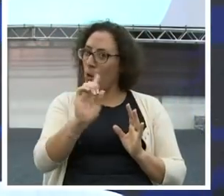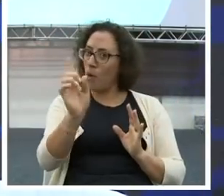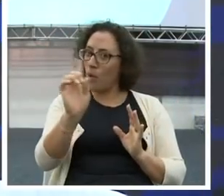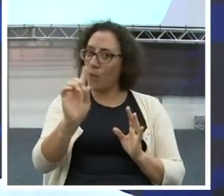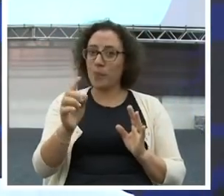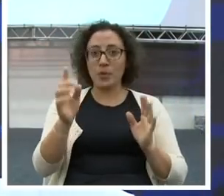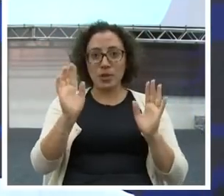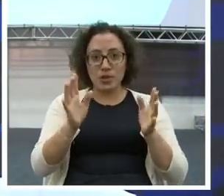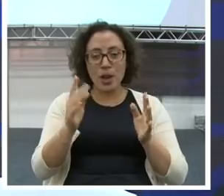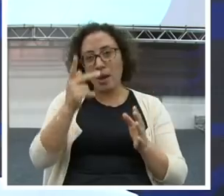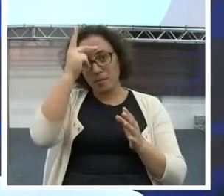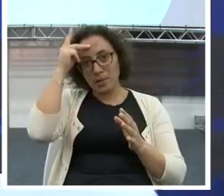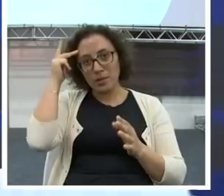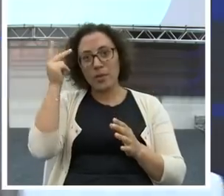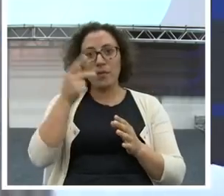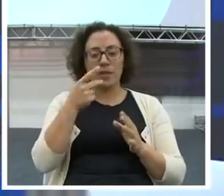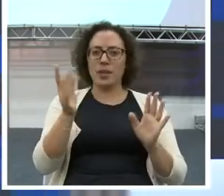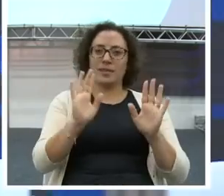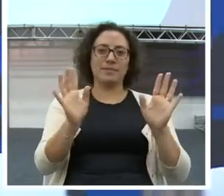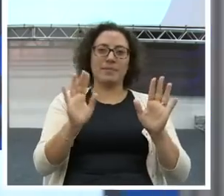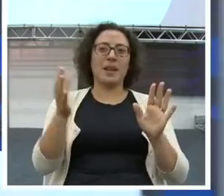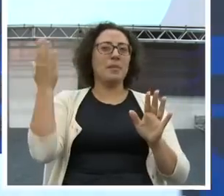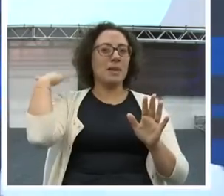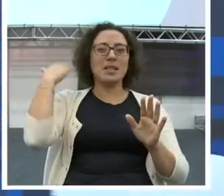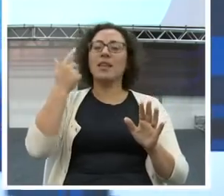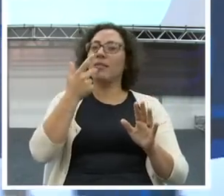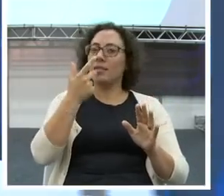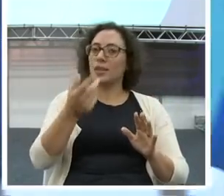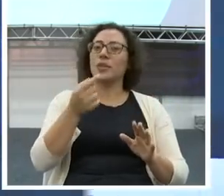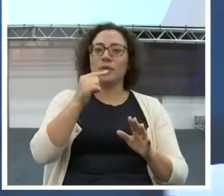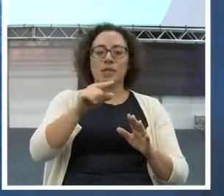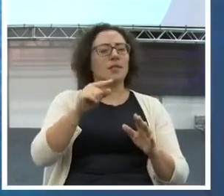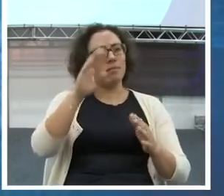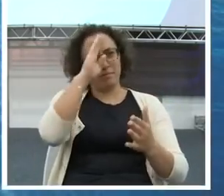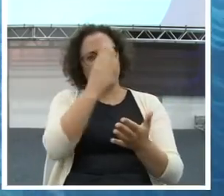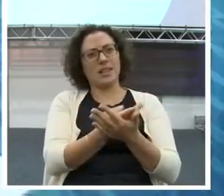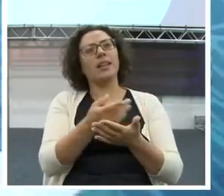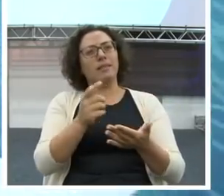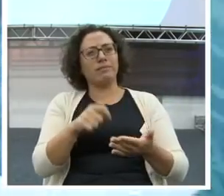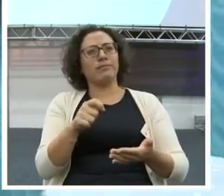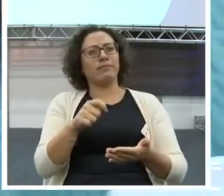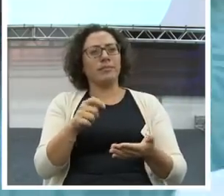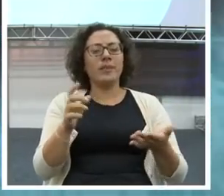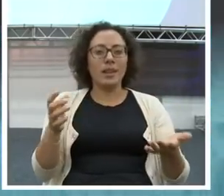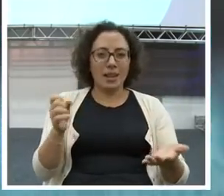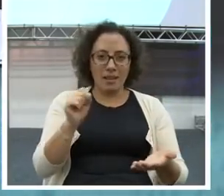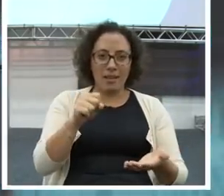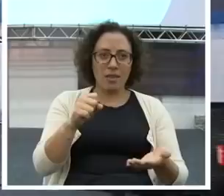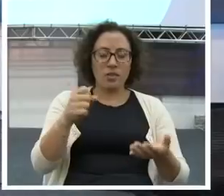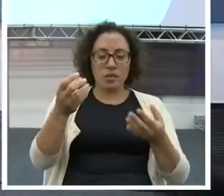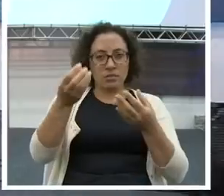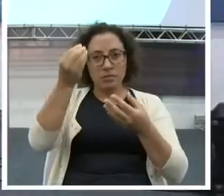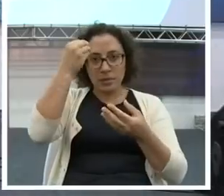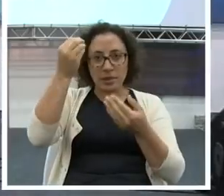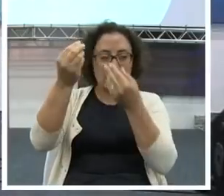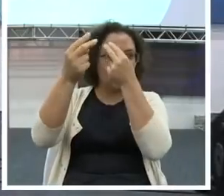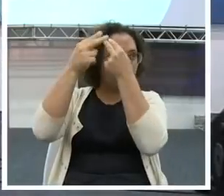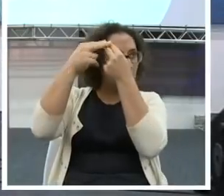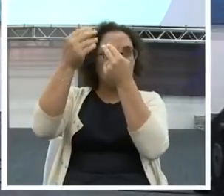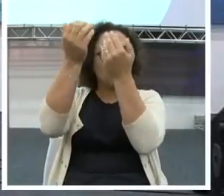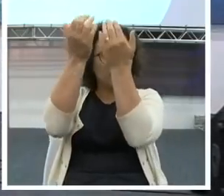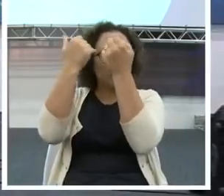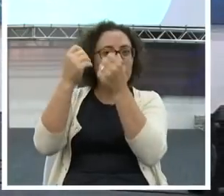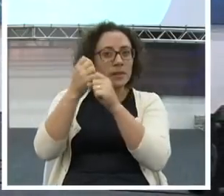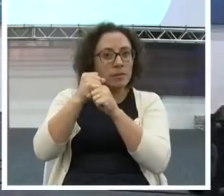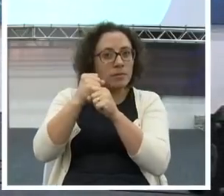besteira para você, quando você era mais jovem. Você acreditou. Você carrega aquilo no seu inconsciente. E você age dessa forma.